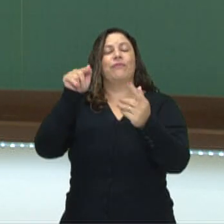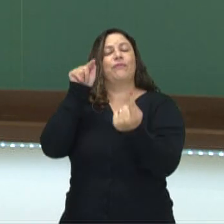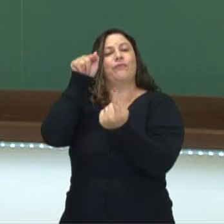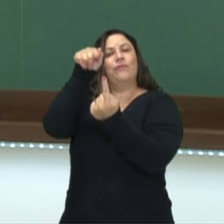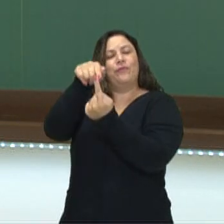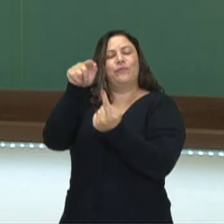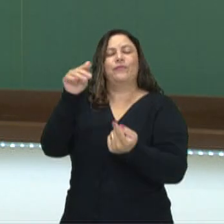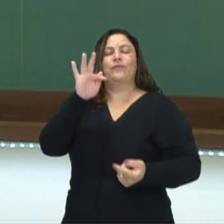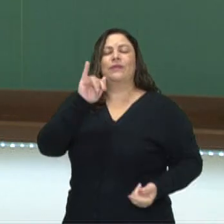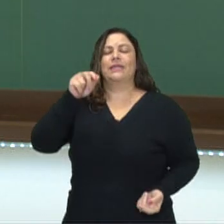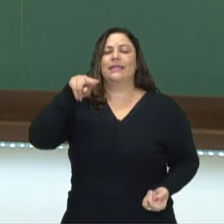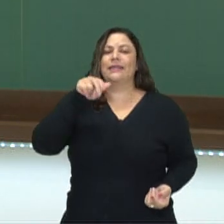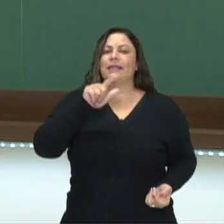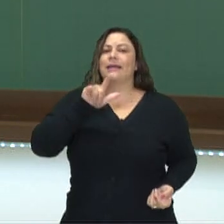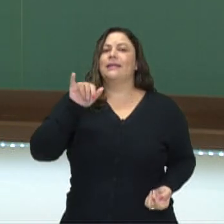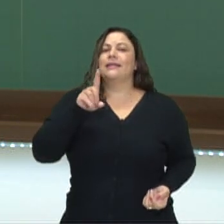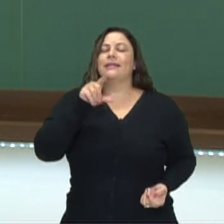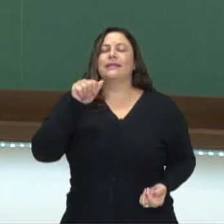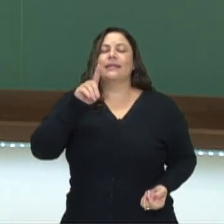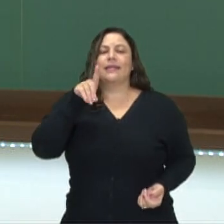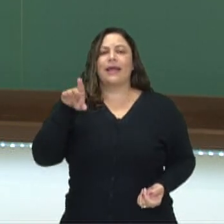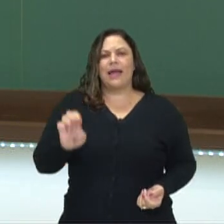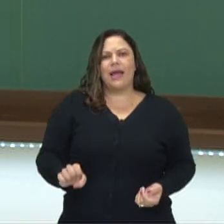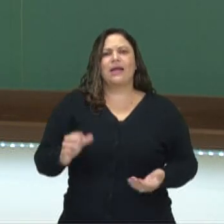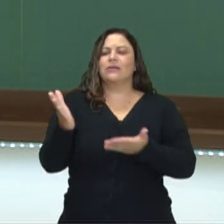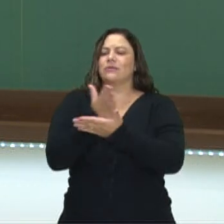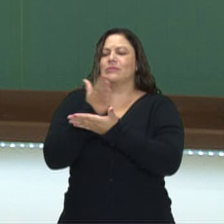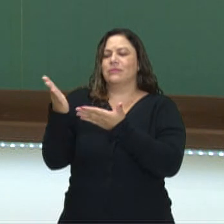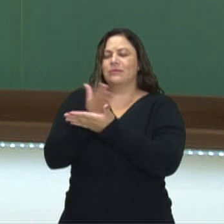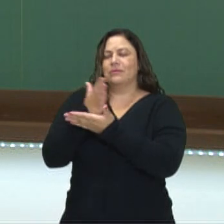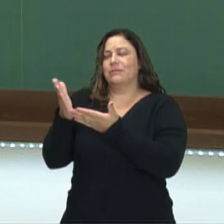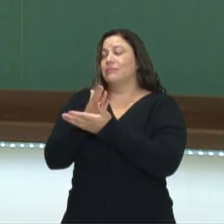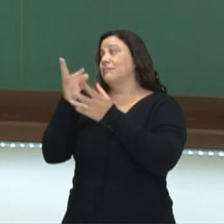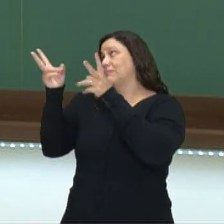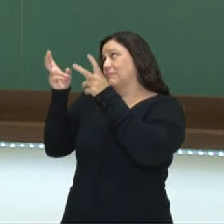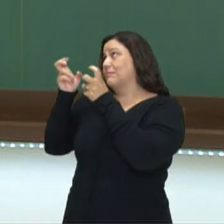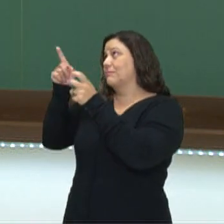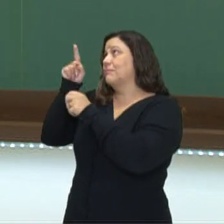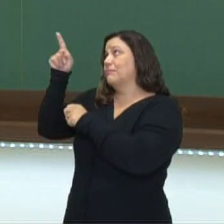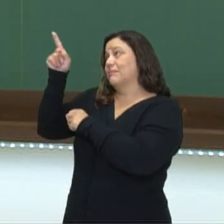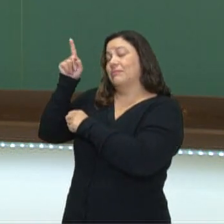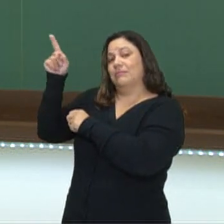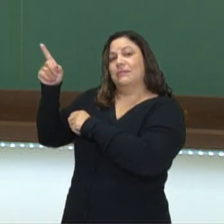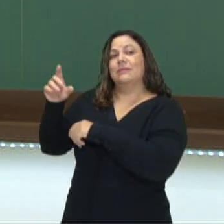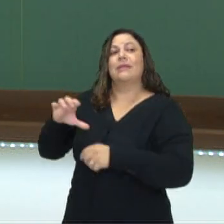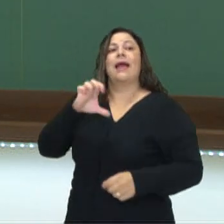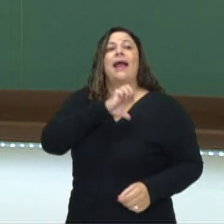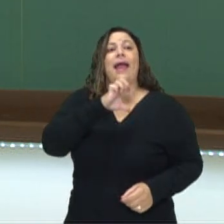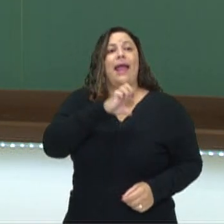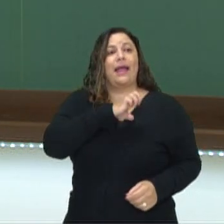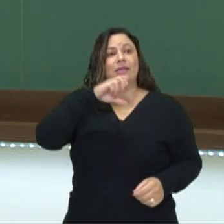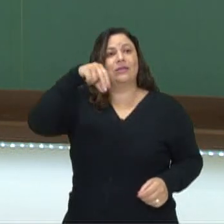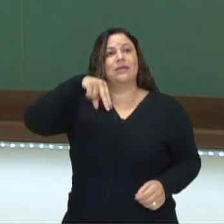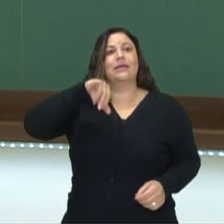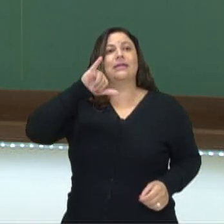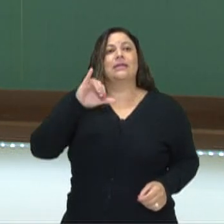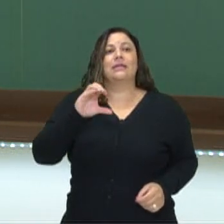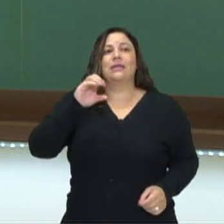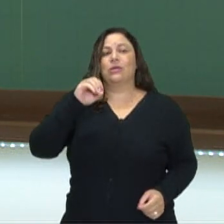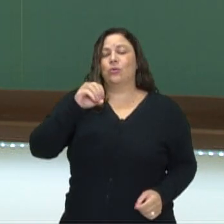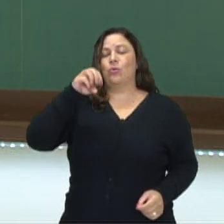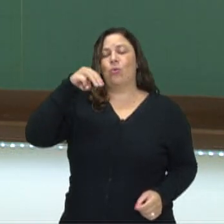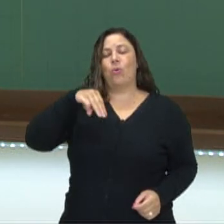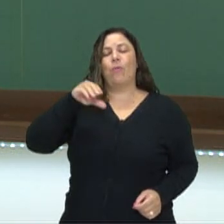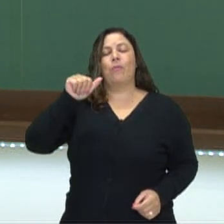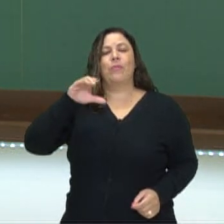essa ética teleológica é o livro Ética Nicômaco. E nesse livro, o Aristóteles vai fazer uma